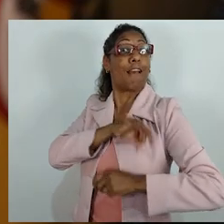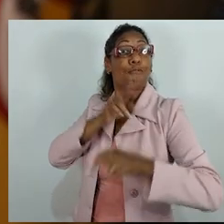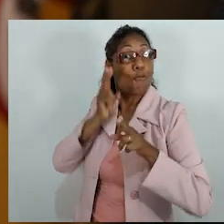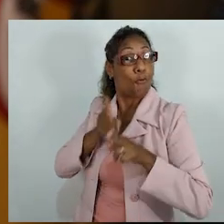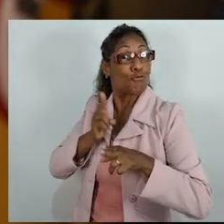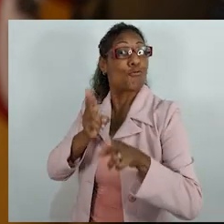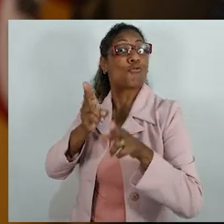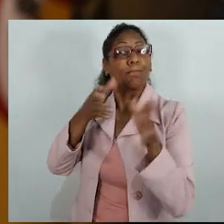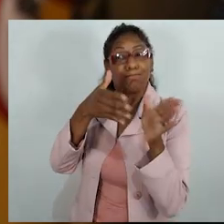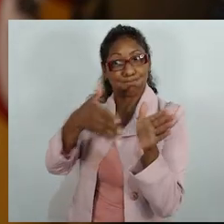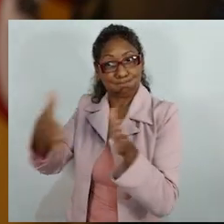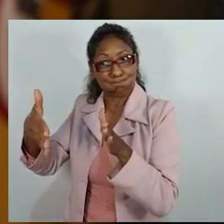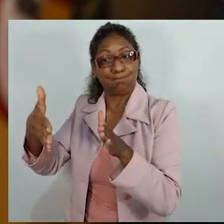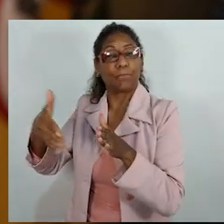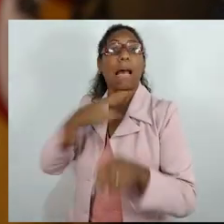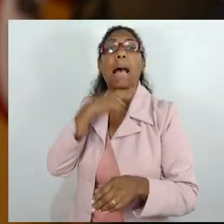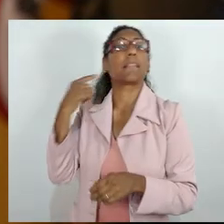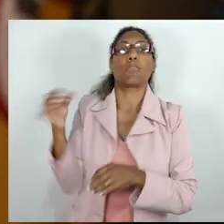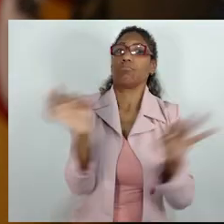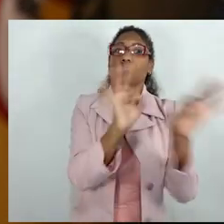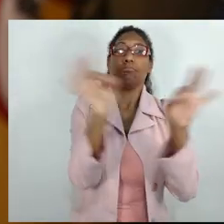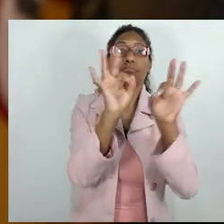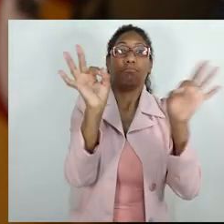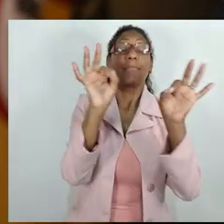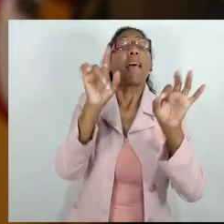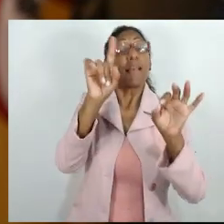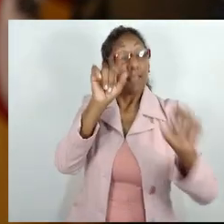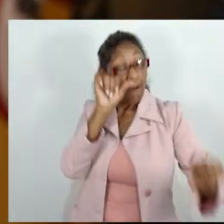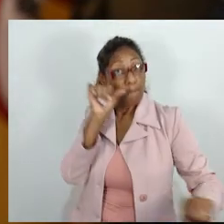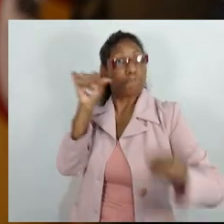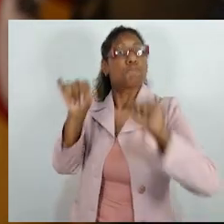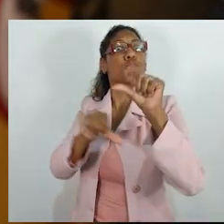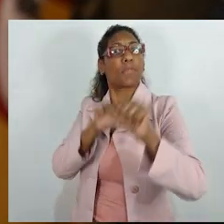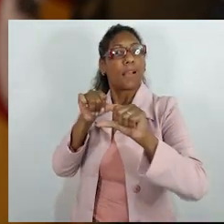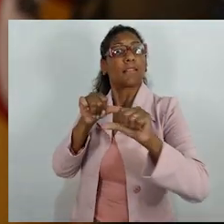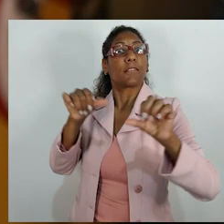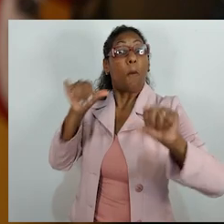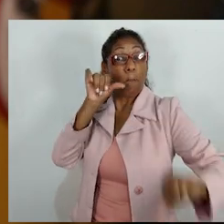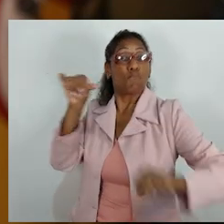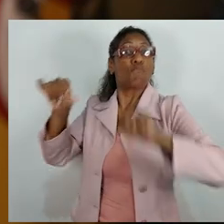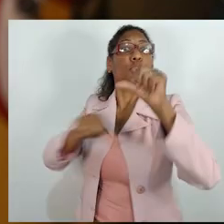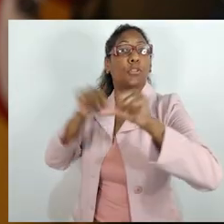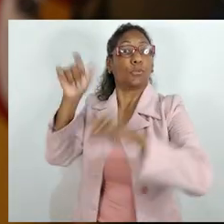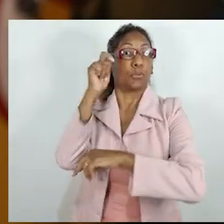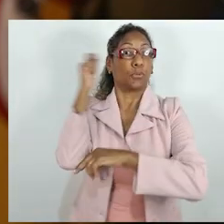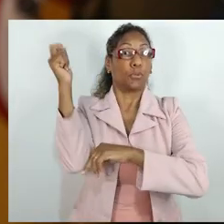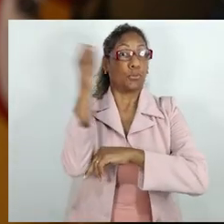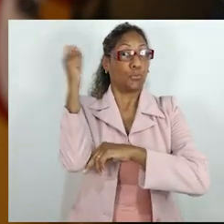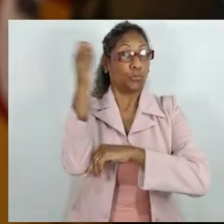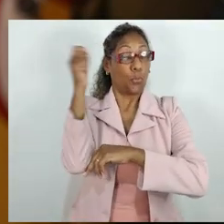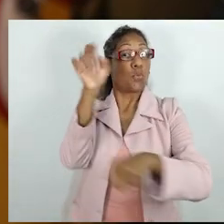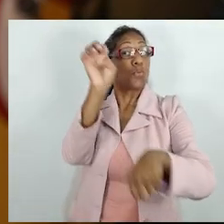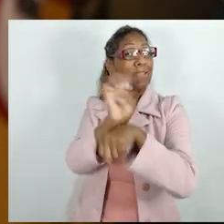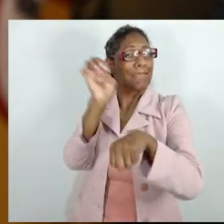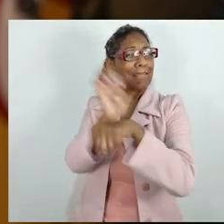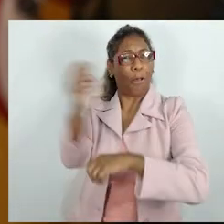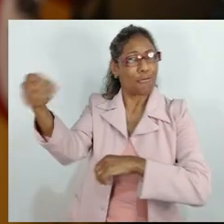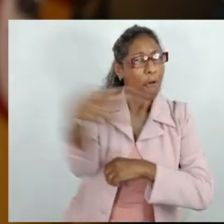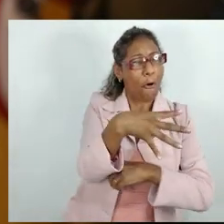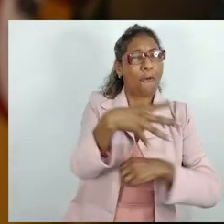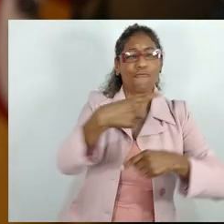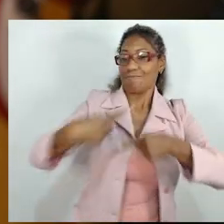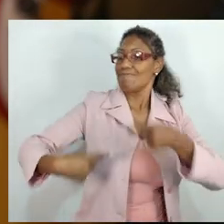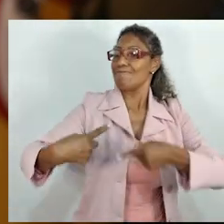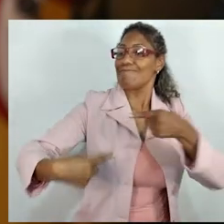que os salários continuem um dia e que não voltem a atrasar. E são essas reformas que estão transformando o Rio Grande do Sul